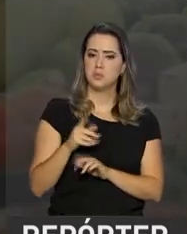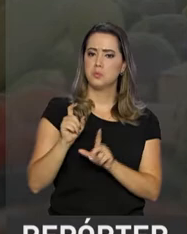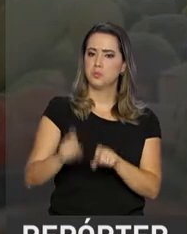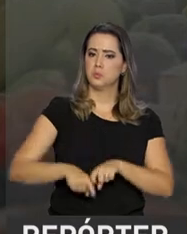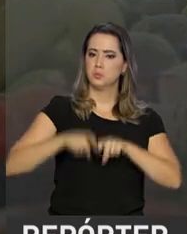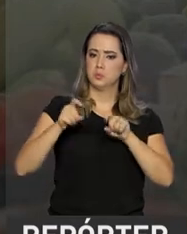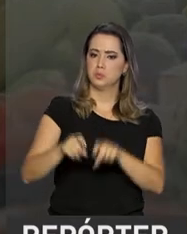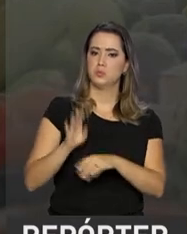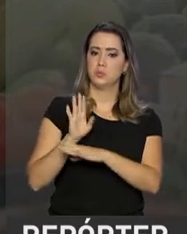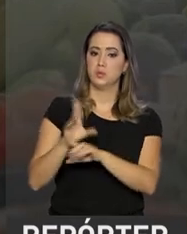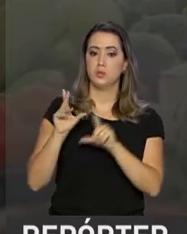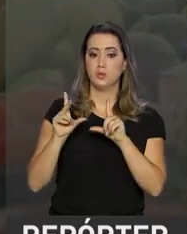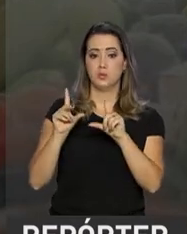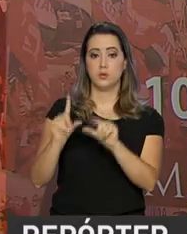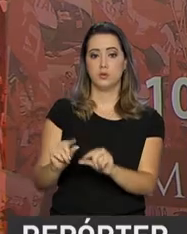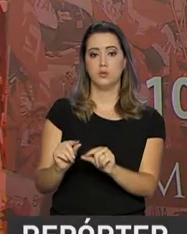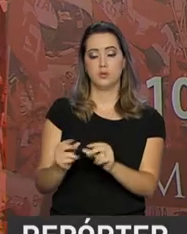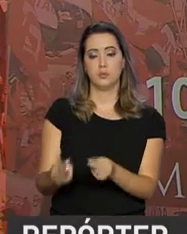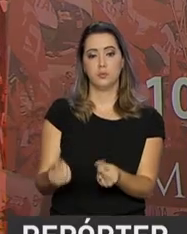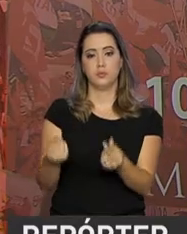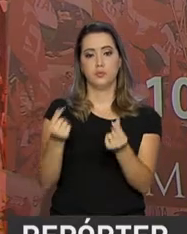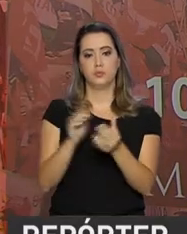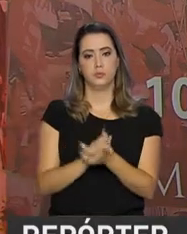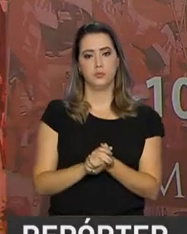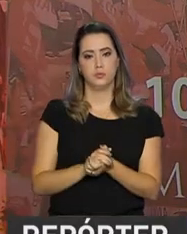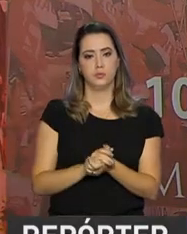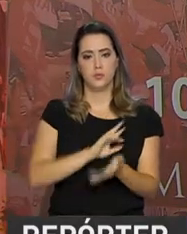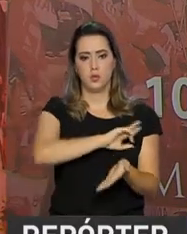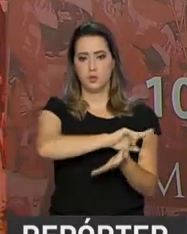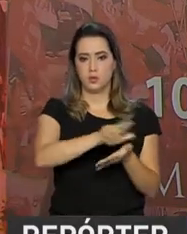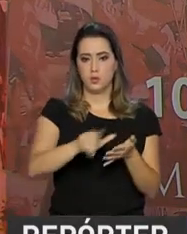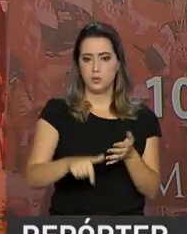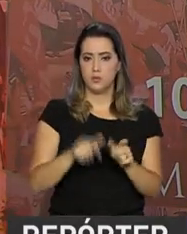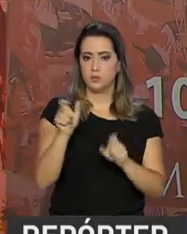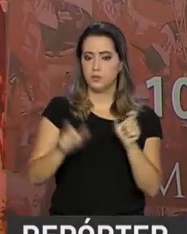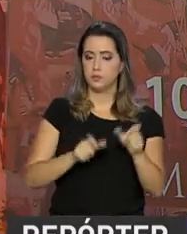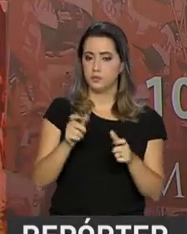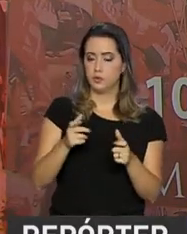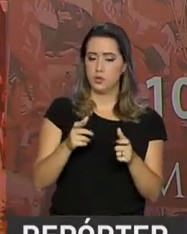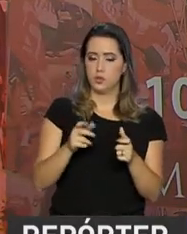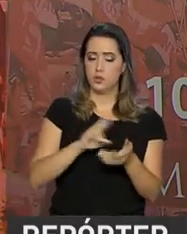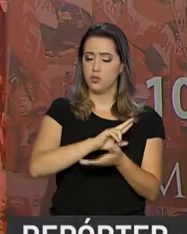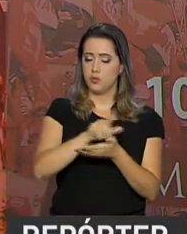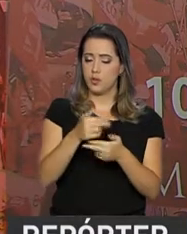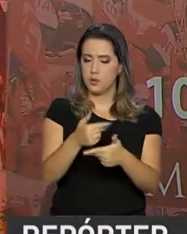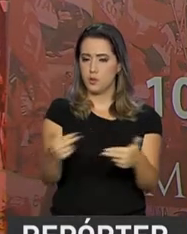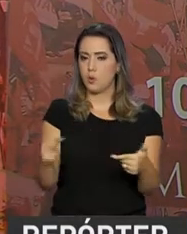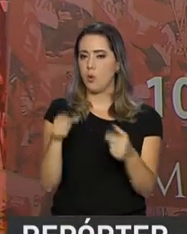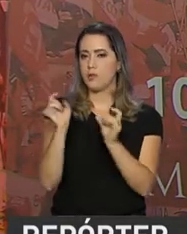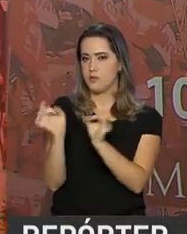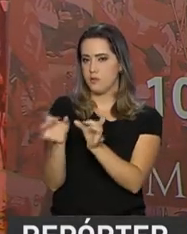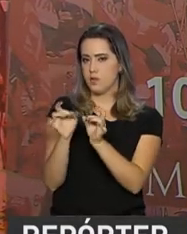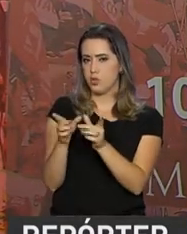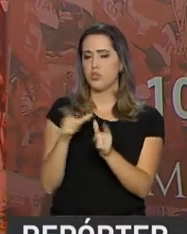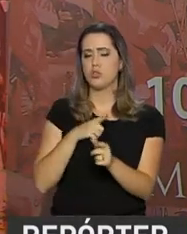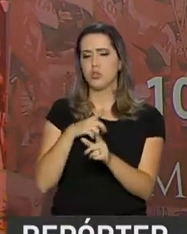ajudaram na redução dos preços. A maioria dos produtos apresentou uma redução em relação aos seus preços